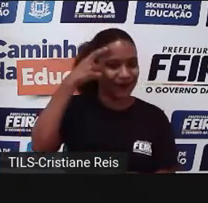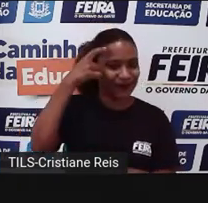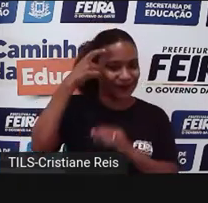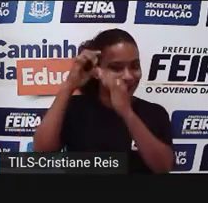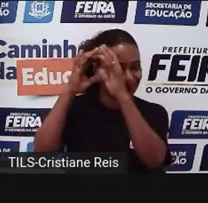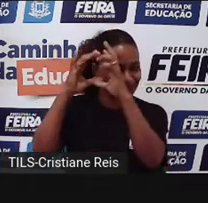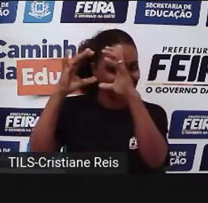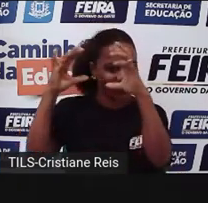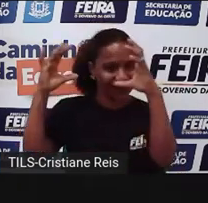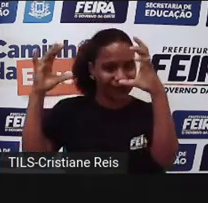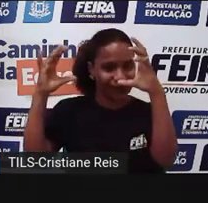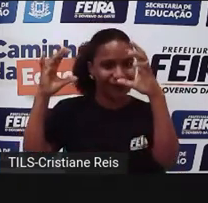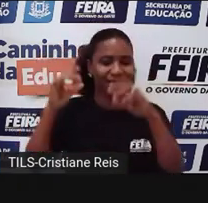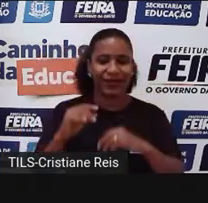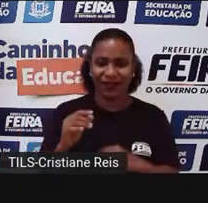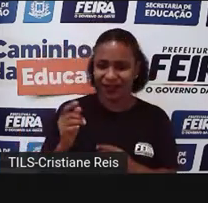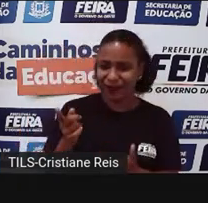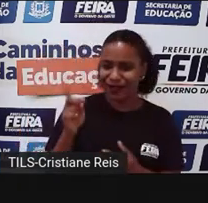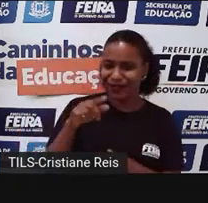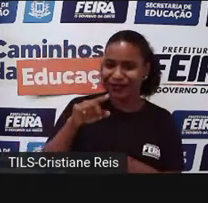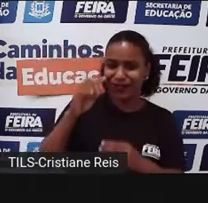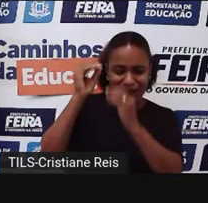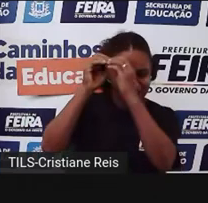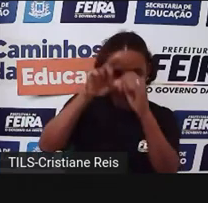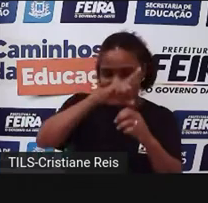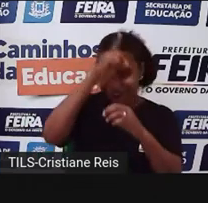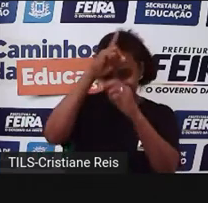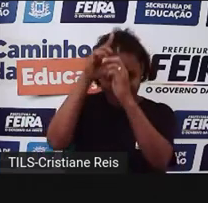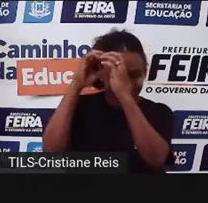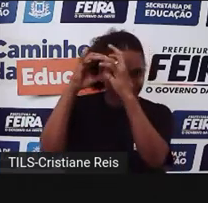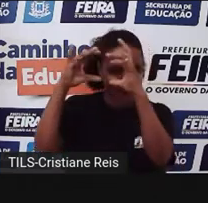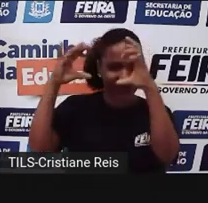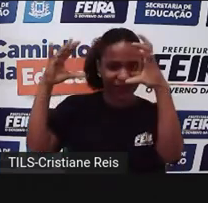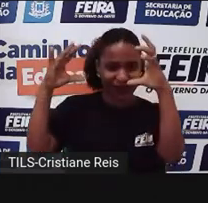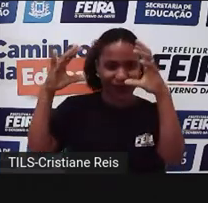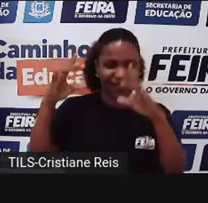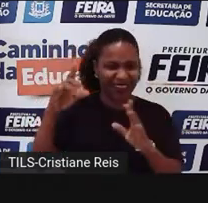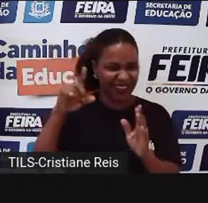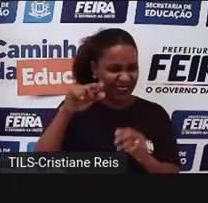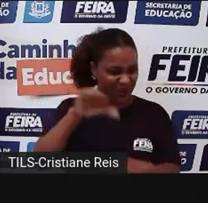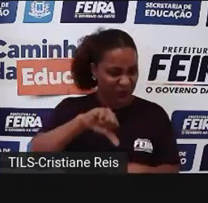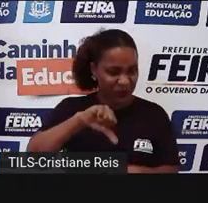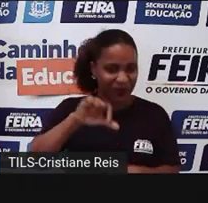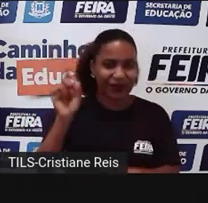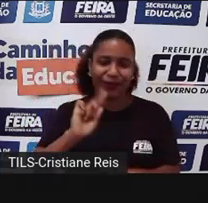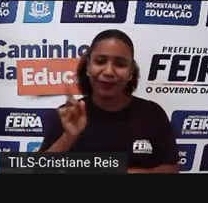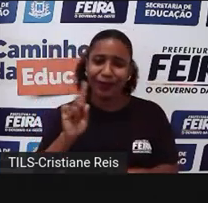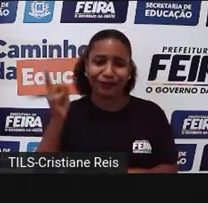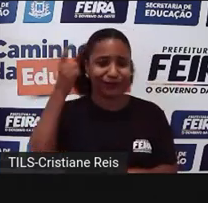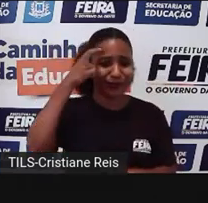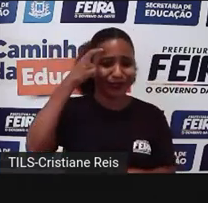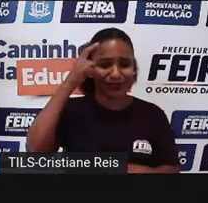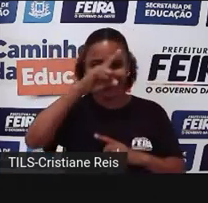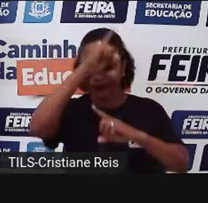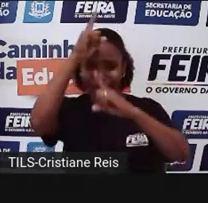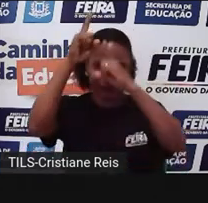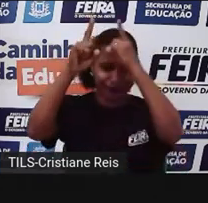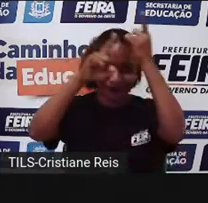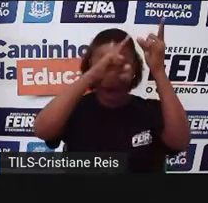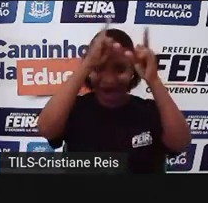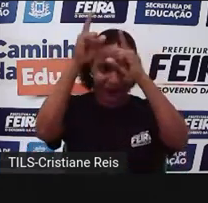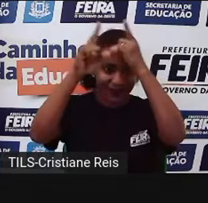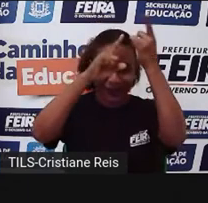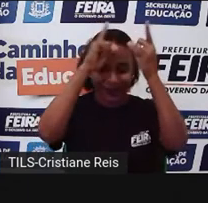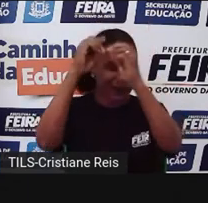inventar? Não. Isso faz parte da nossa memória, nossa memória inventa. Já ouviu falar aquela história, aquela